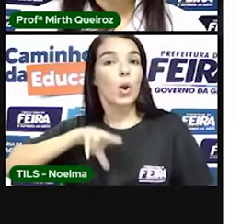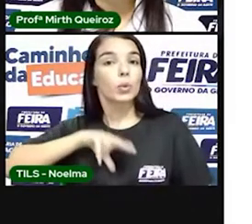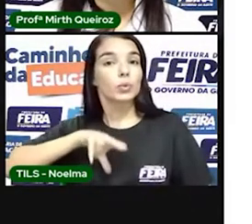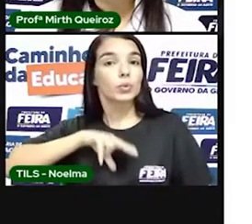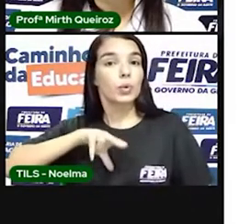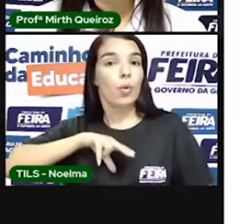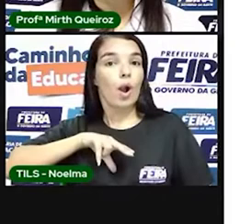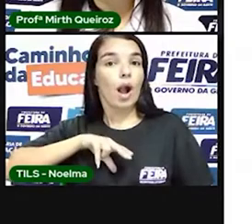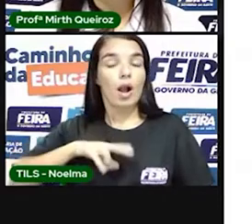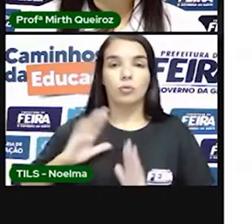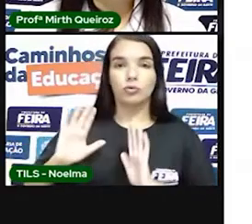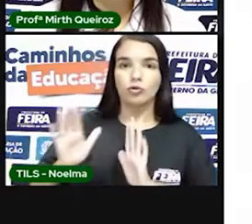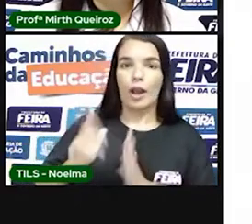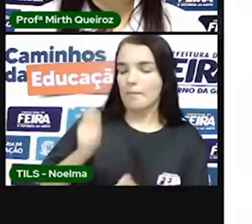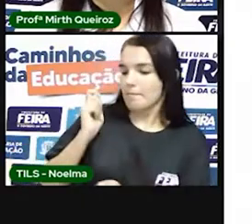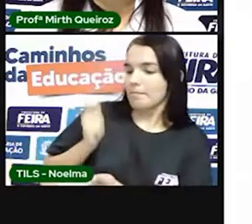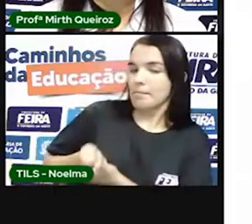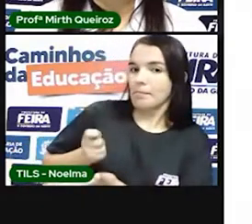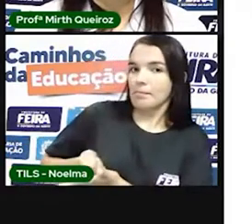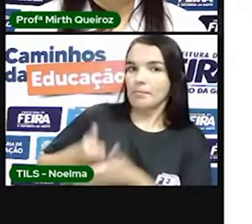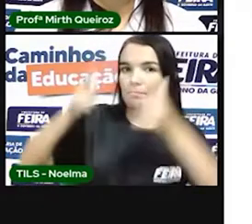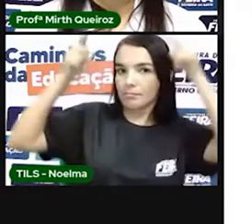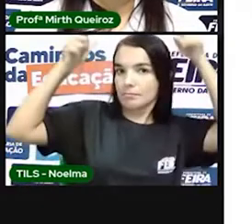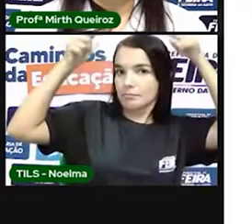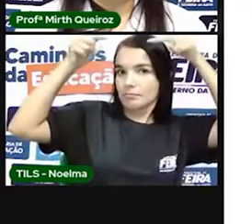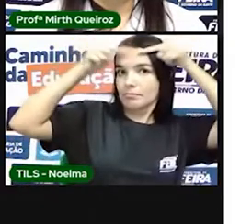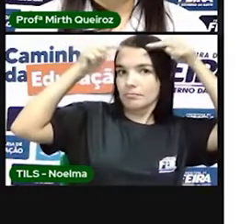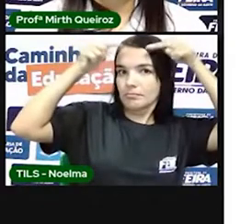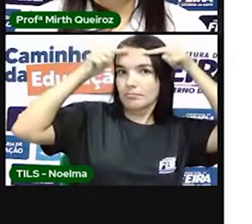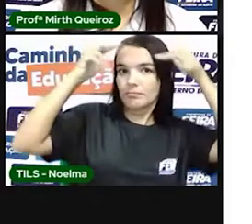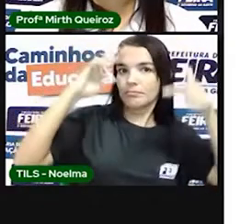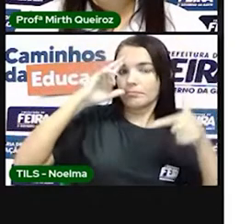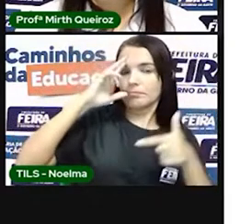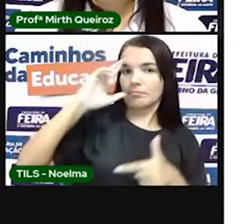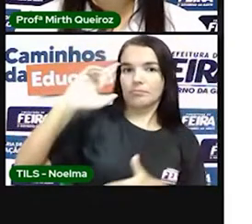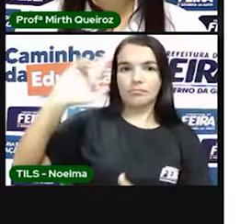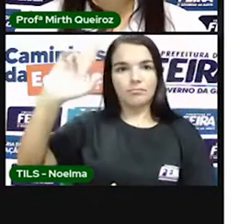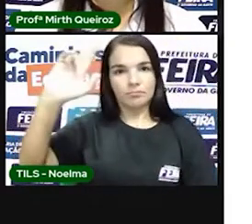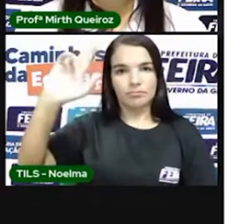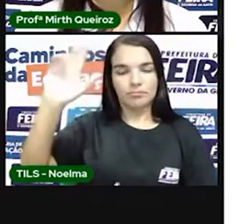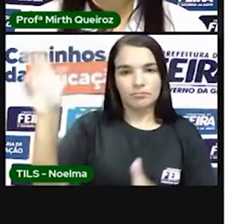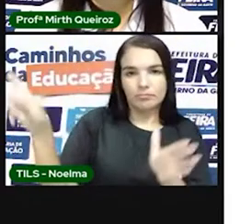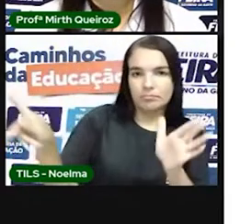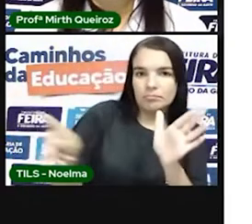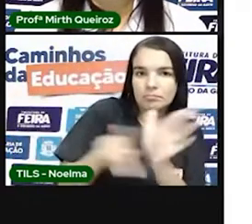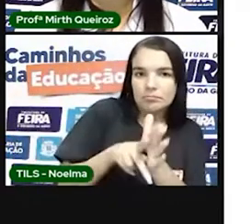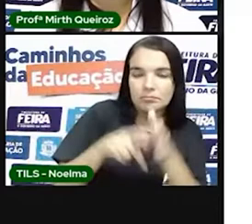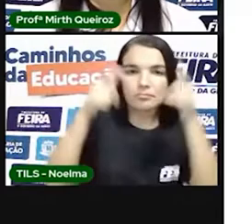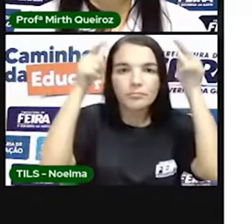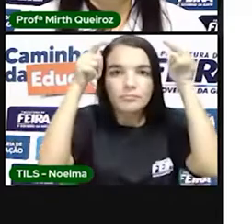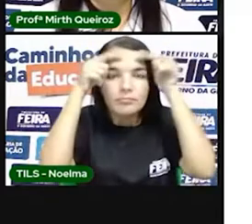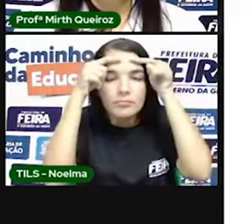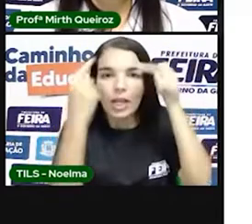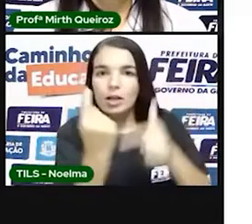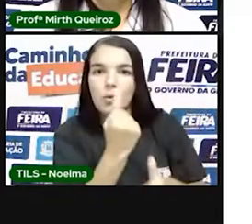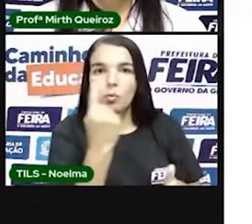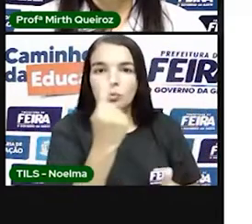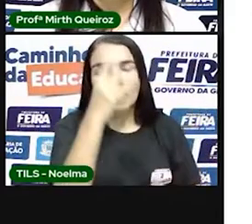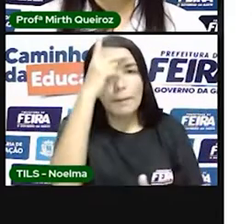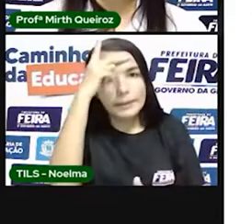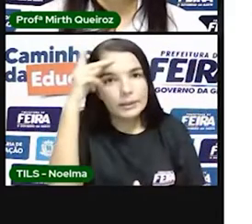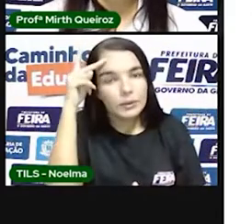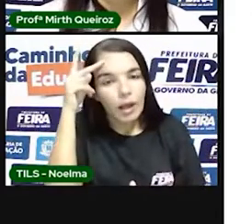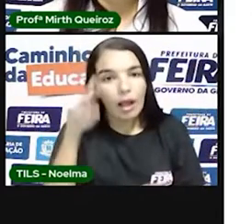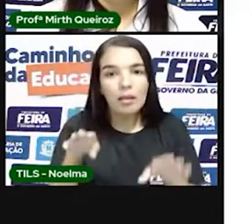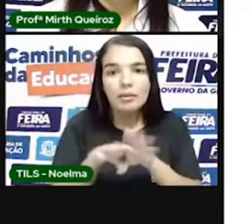consolidou como monarquia, né? Onde o poder fica nas mãos do rei, em uma monarquia, né? Em uma única pessoa. E